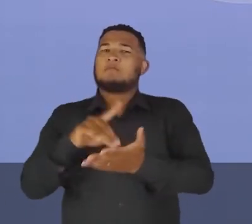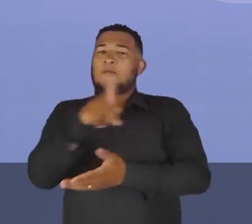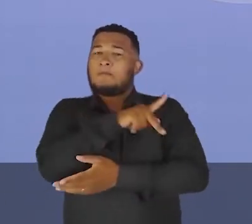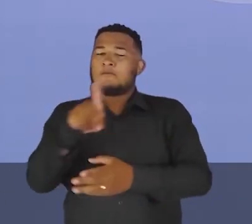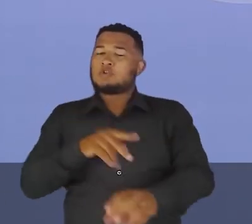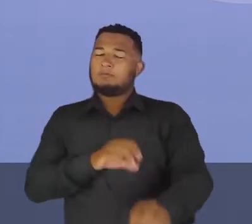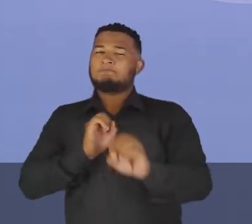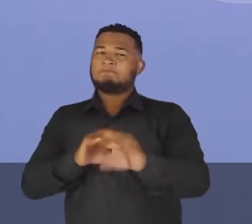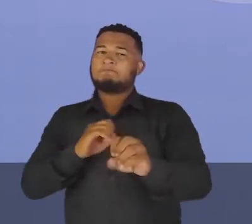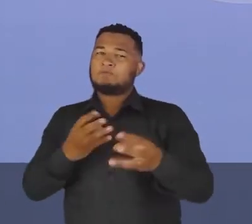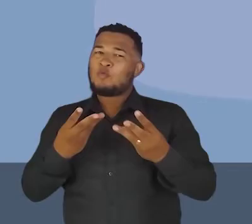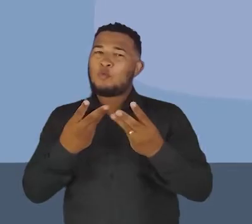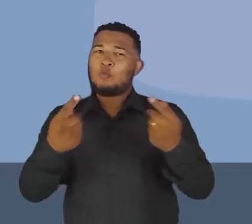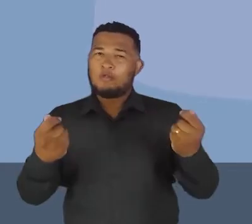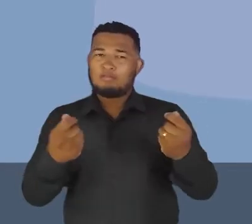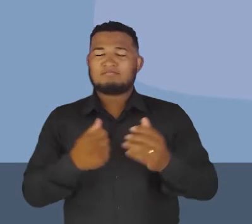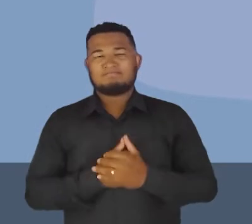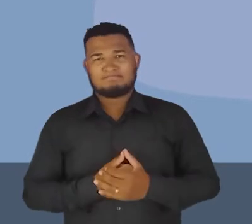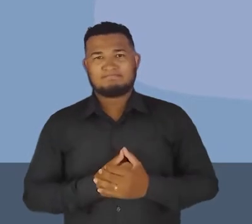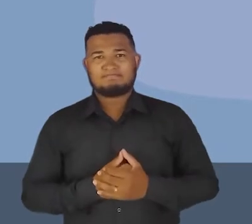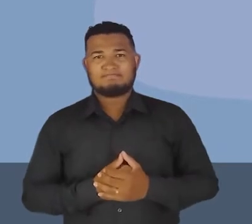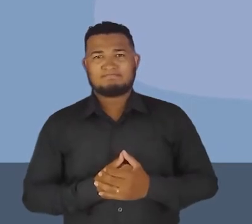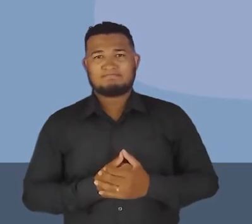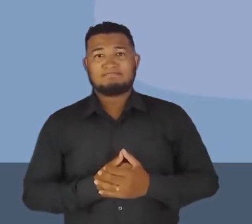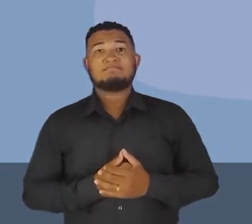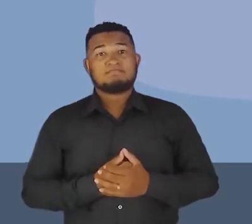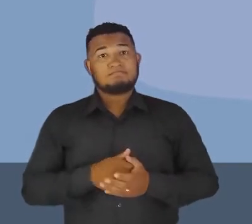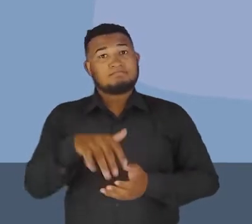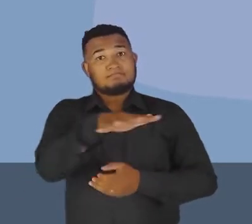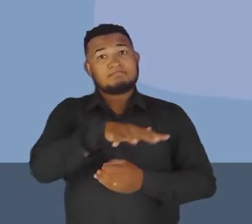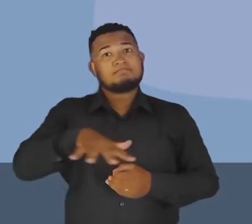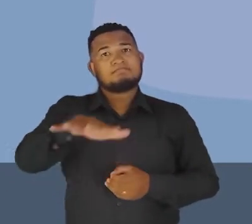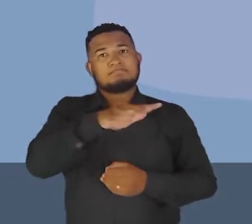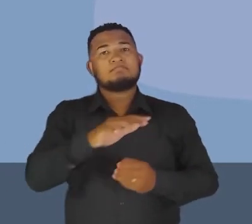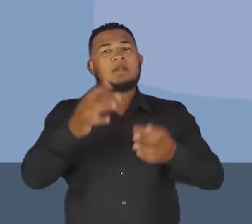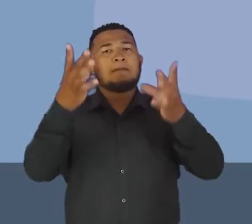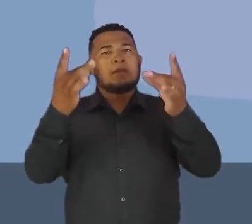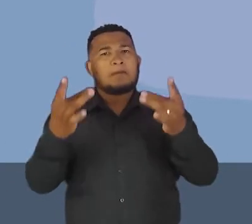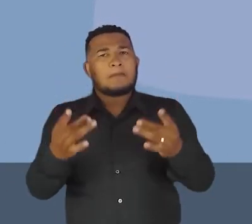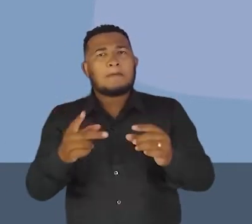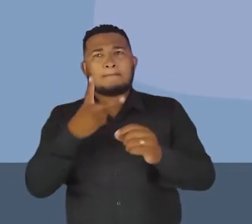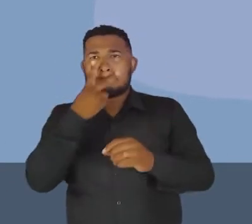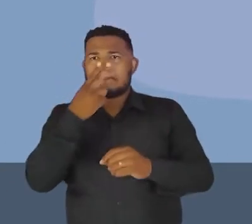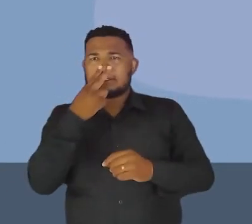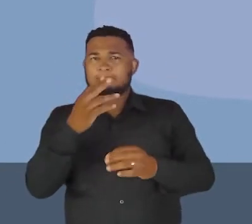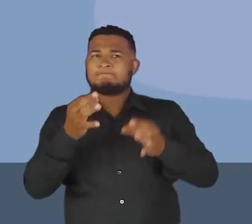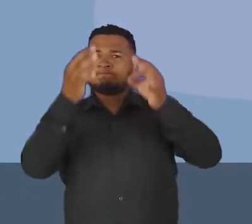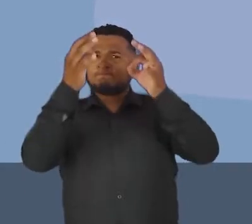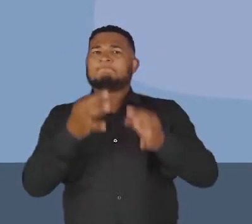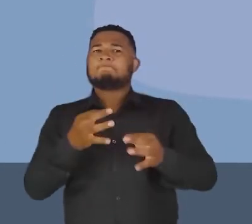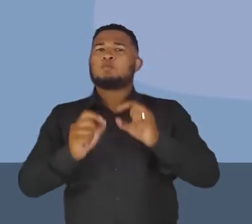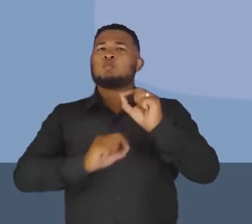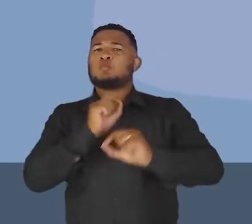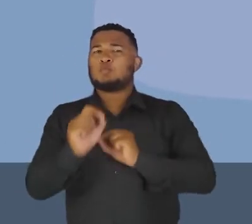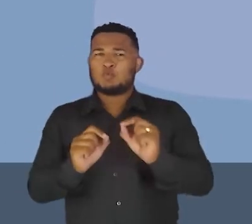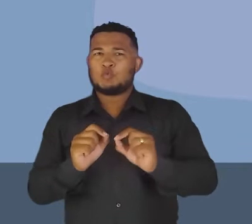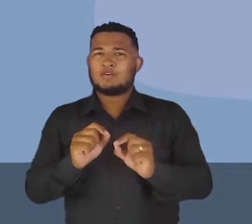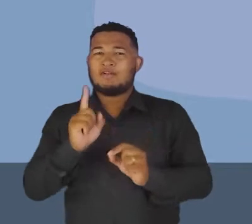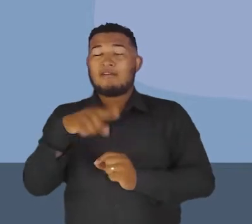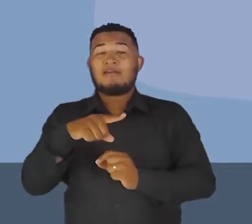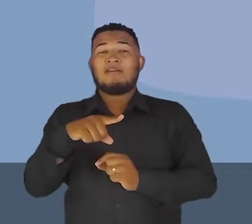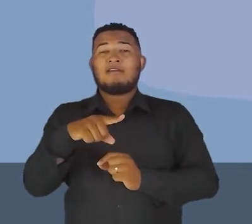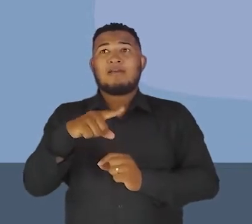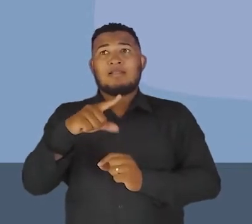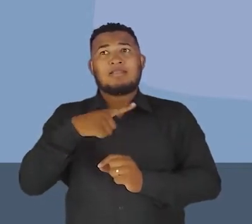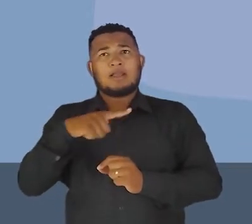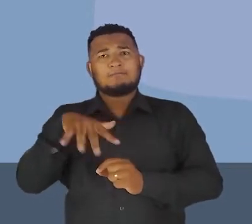né? Do ensino, tá? Olha para a telinha. Esses espaços da escola, que a gente está falando, assim, com tanta propriedade, né? Elas são